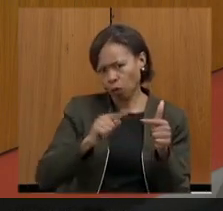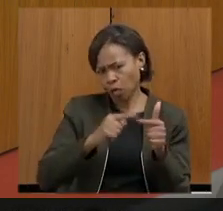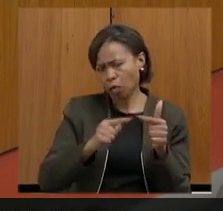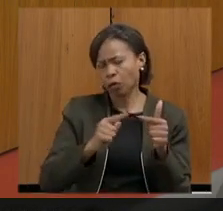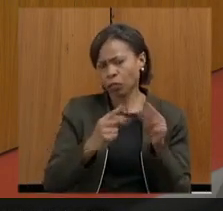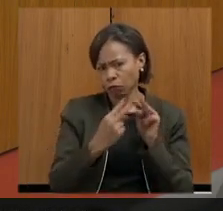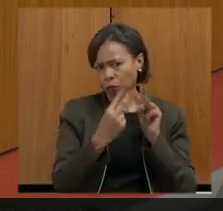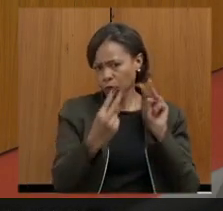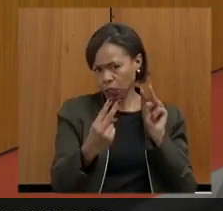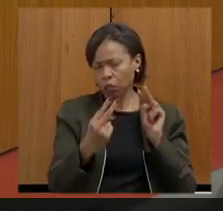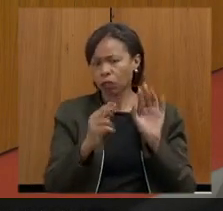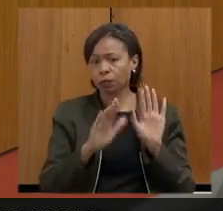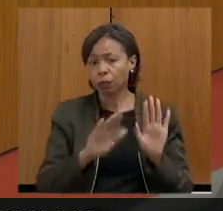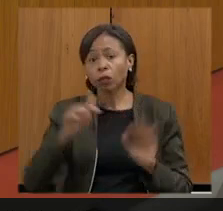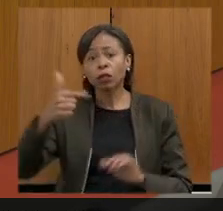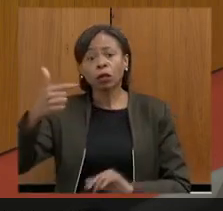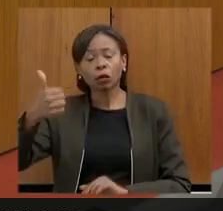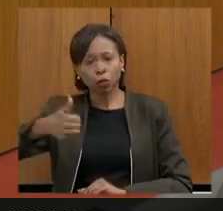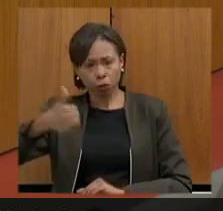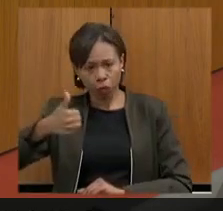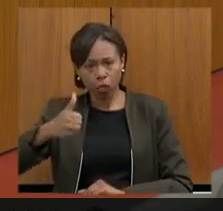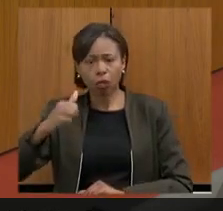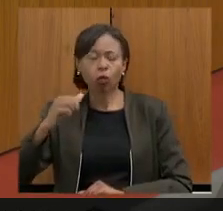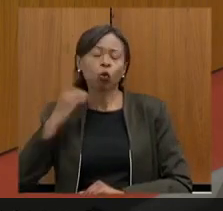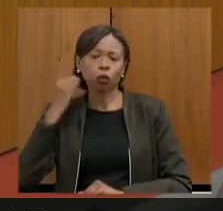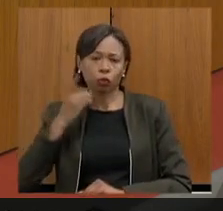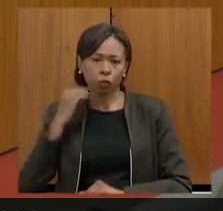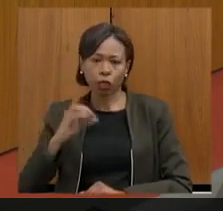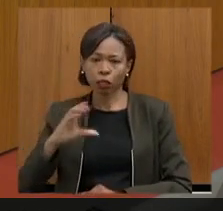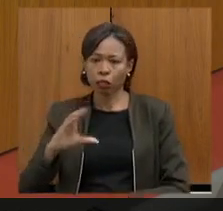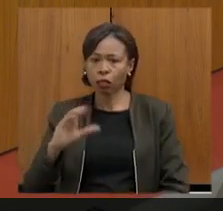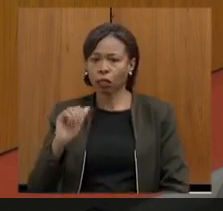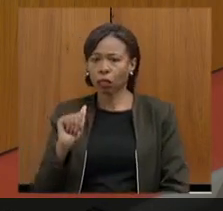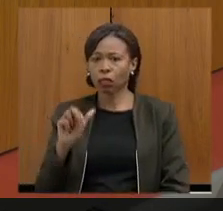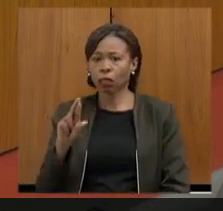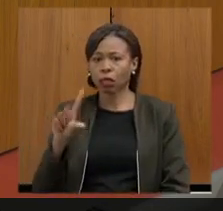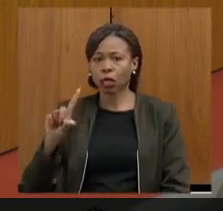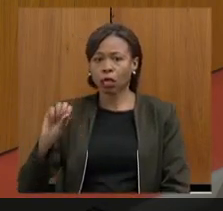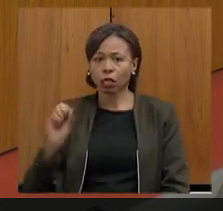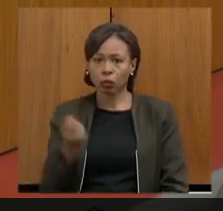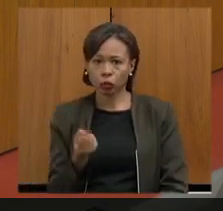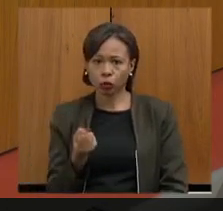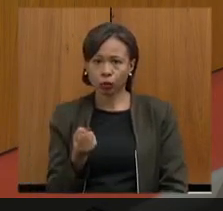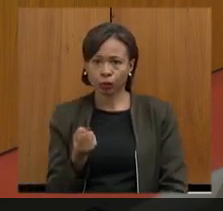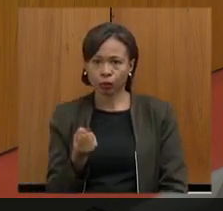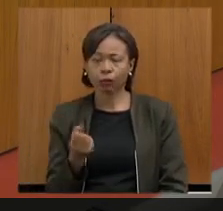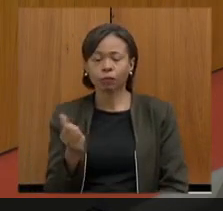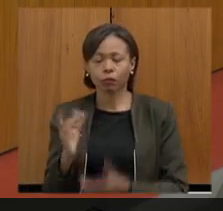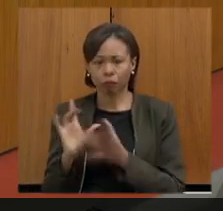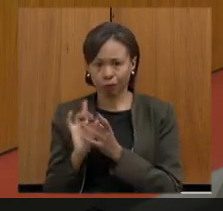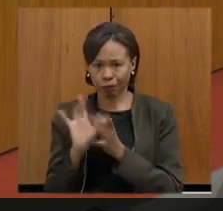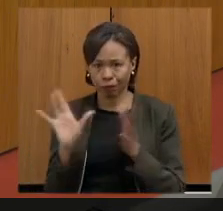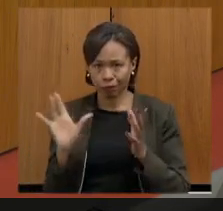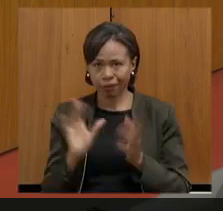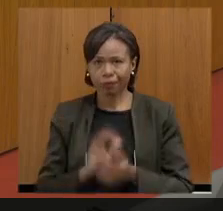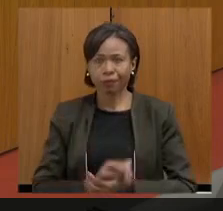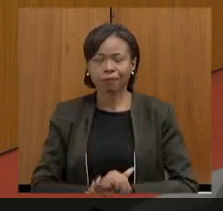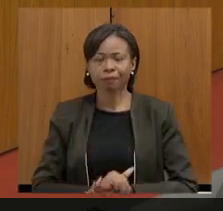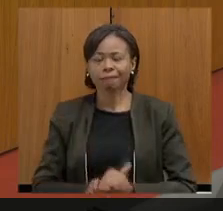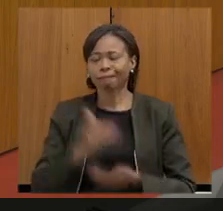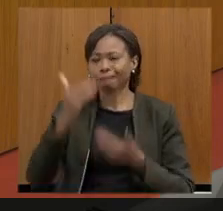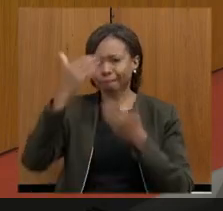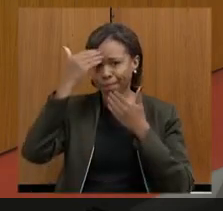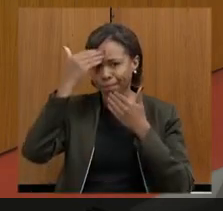Siqueira. Com a palavra, deputado Carlos Pimenta. Depois nós voltamos para a deputada Ana Paula Siqueira. Com a palavra, deputado. Muito